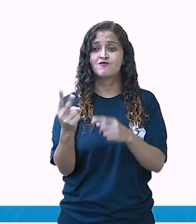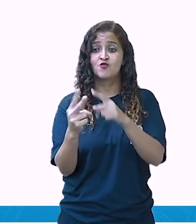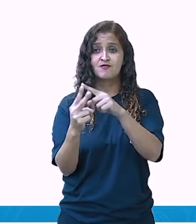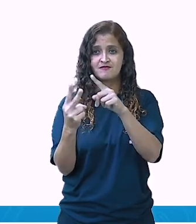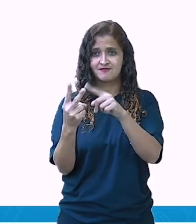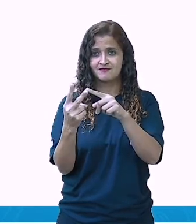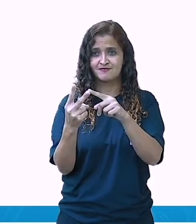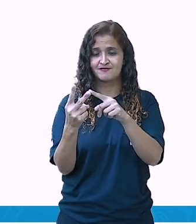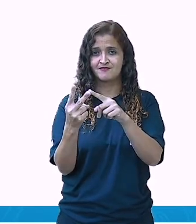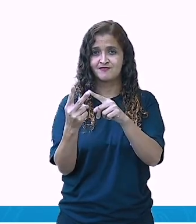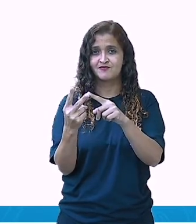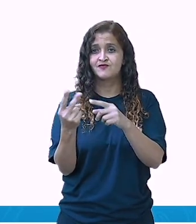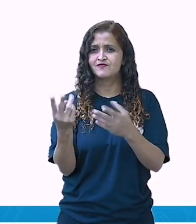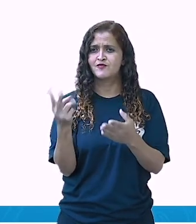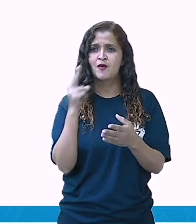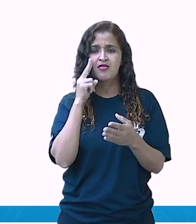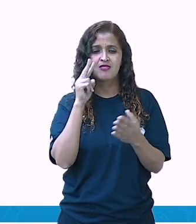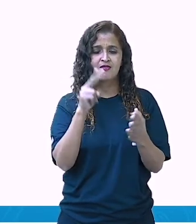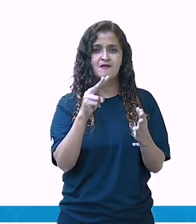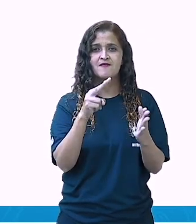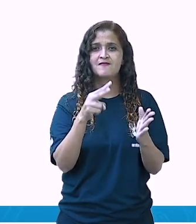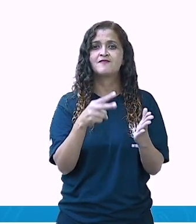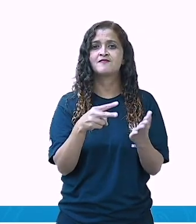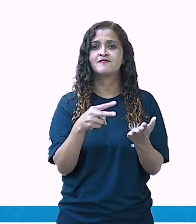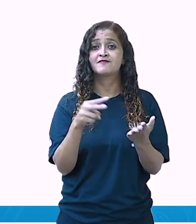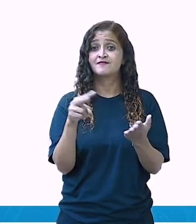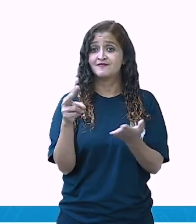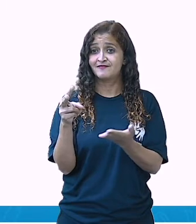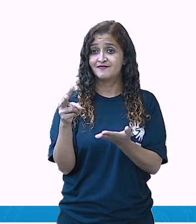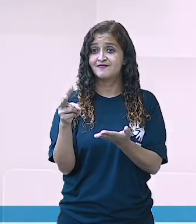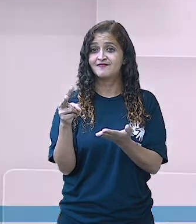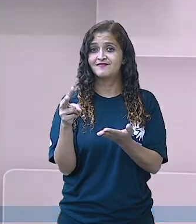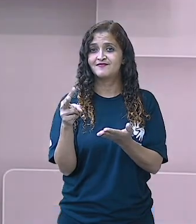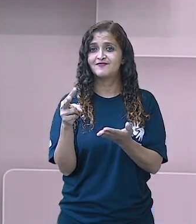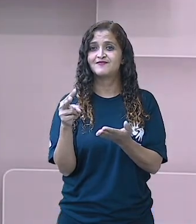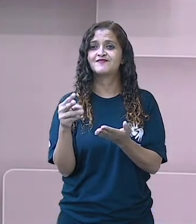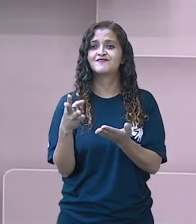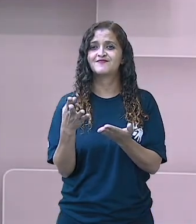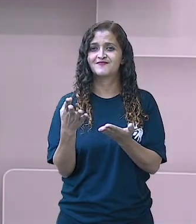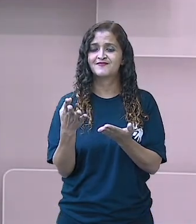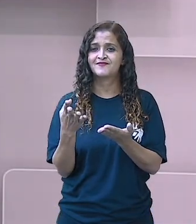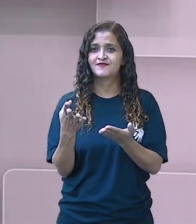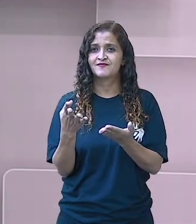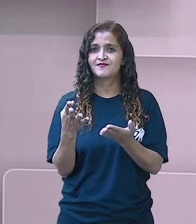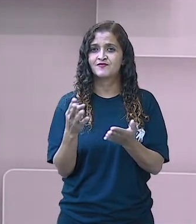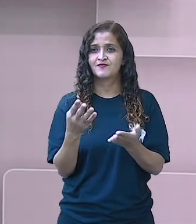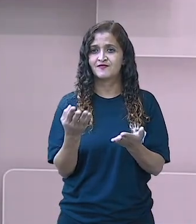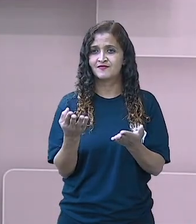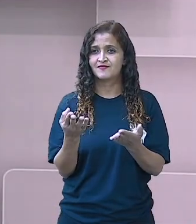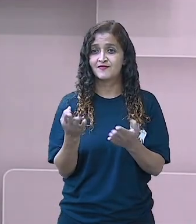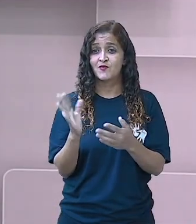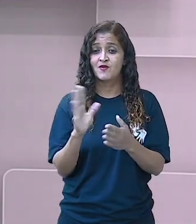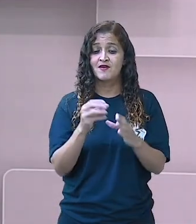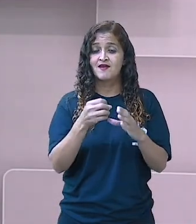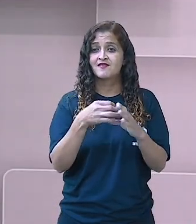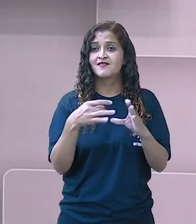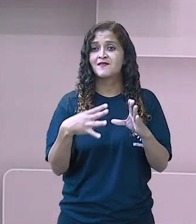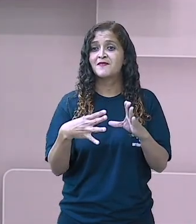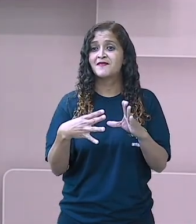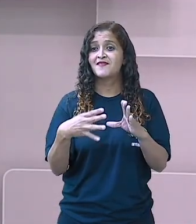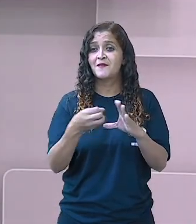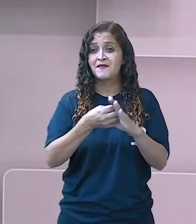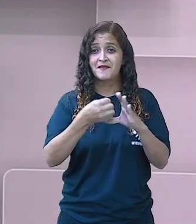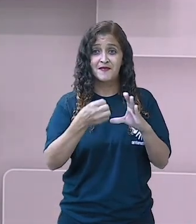gente tem dois adjetivos. Olha aqui os que aparecem. Verdes e azuis. Esses adjetivos foram dados para quem? Vocês